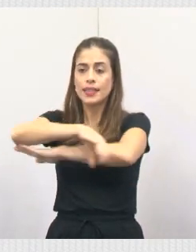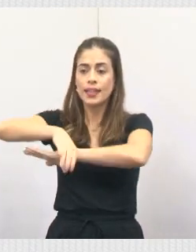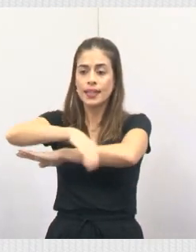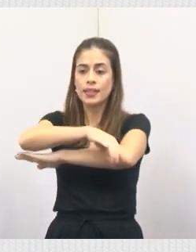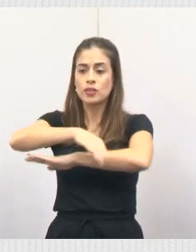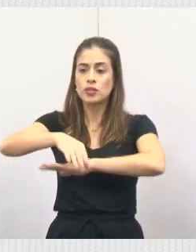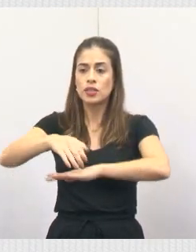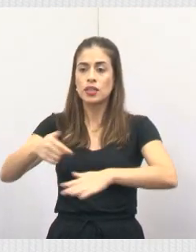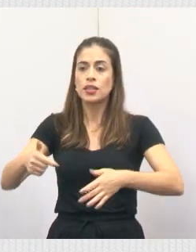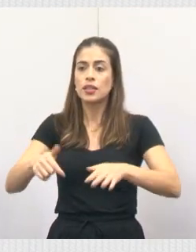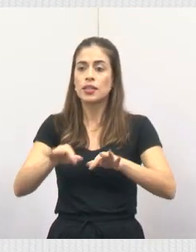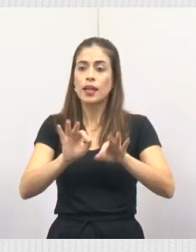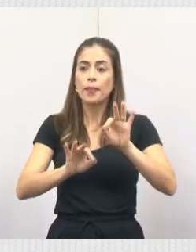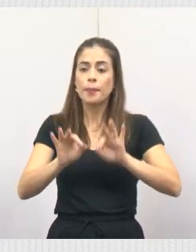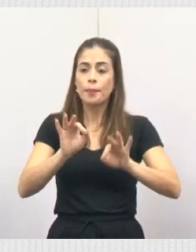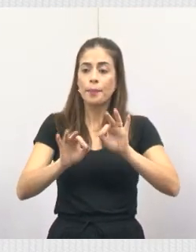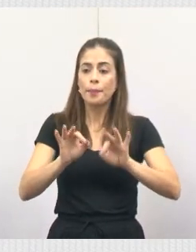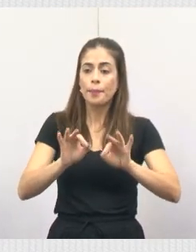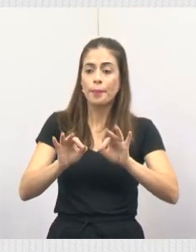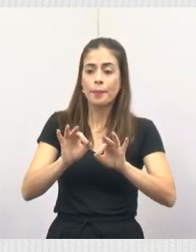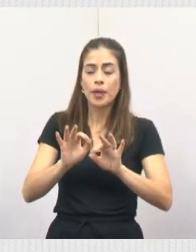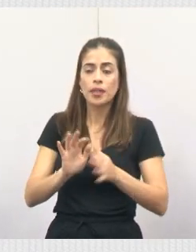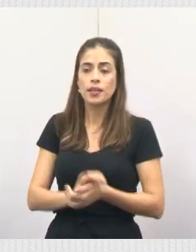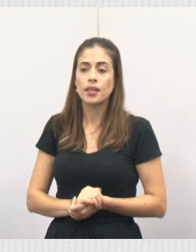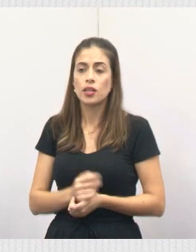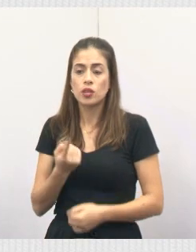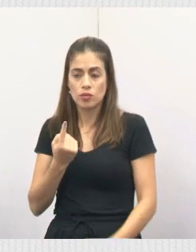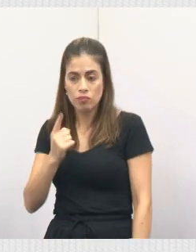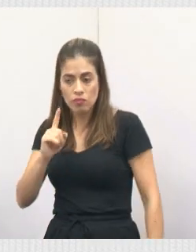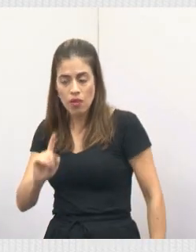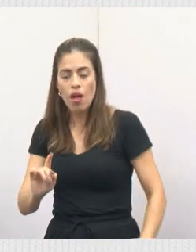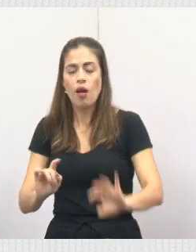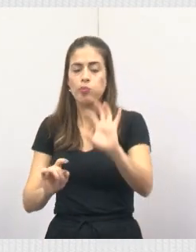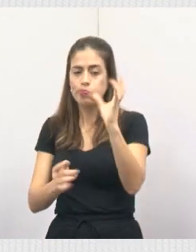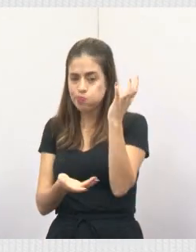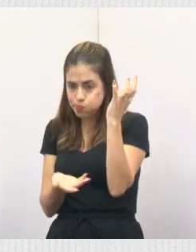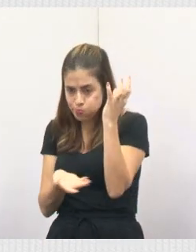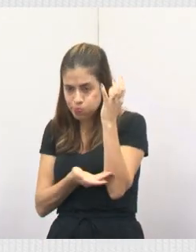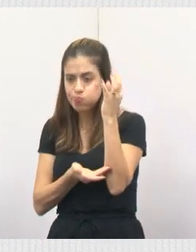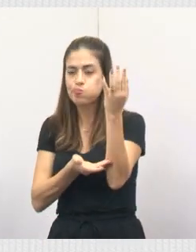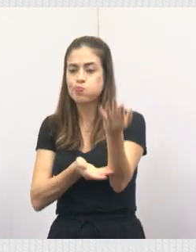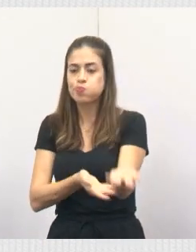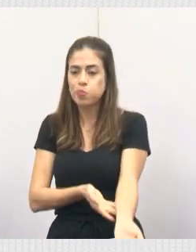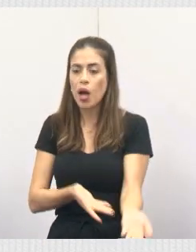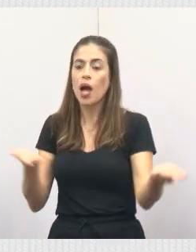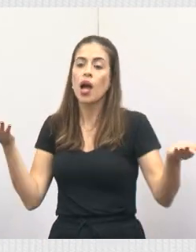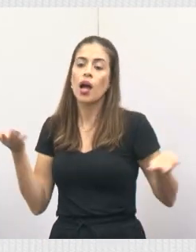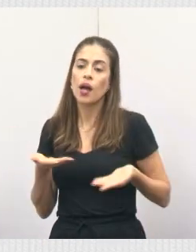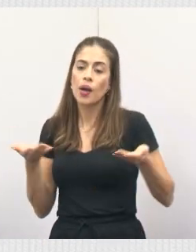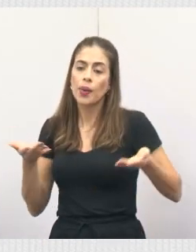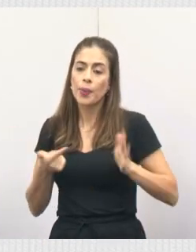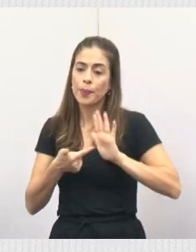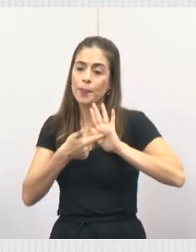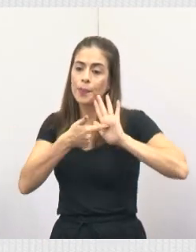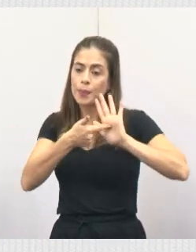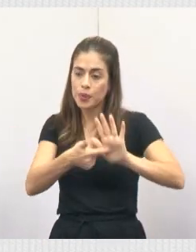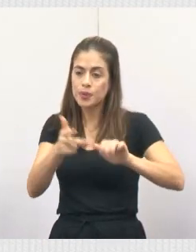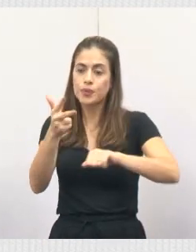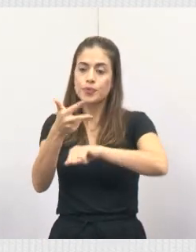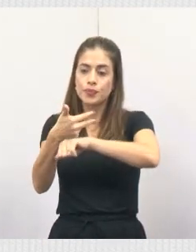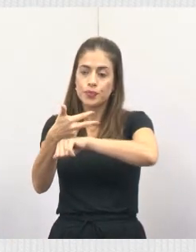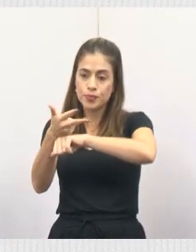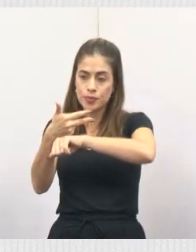pronta. Nós fomos lá, foi feita a supressão dessas árvores e agora eu quero mostrar o vídeo.